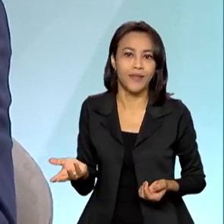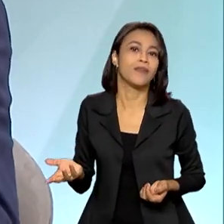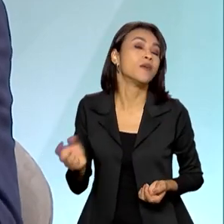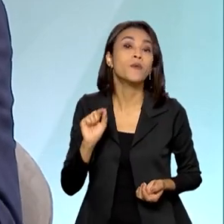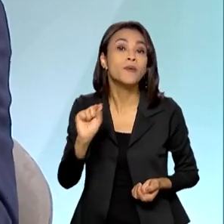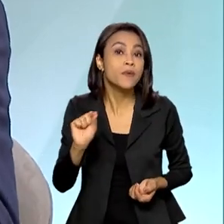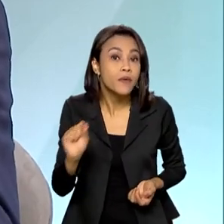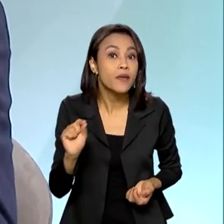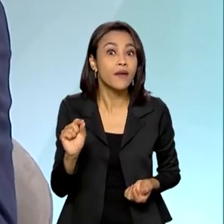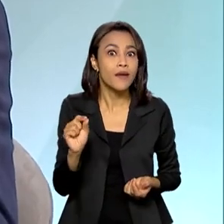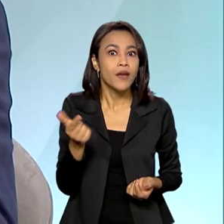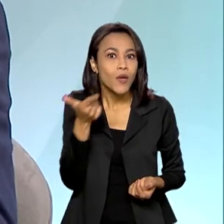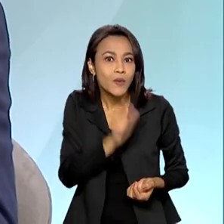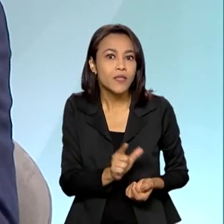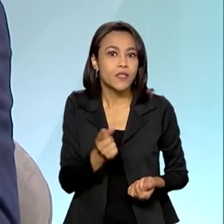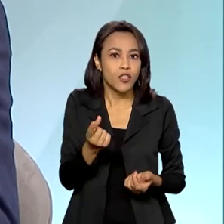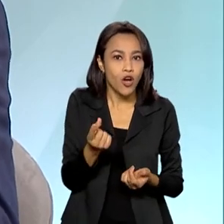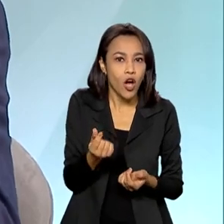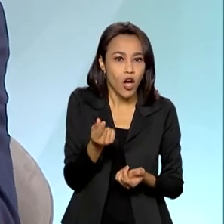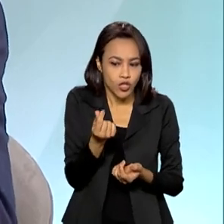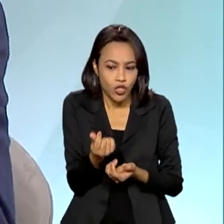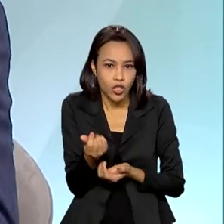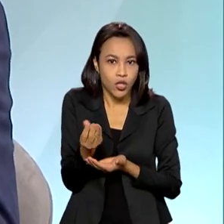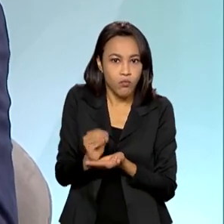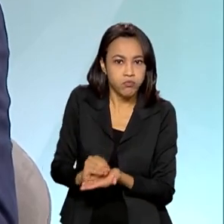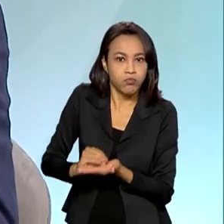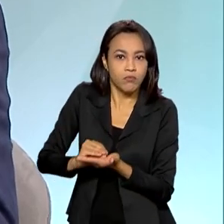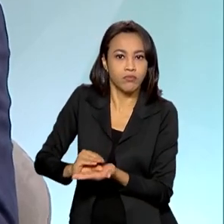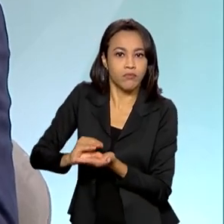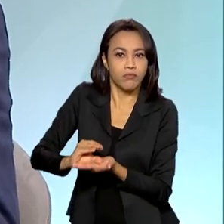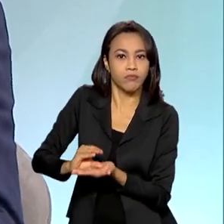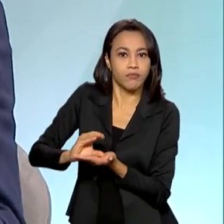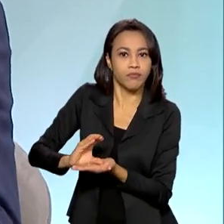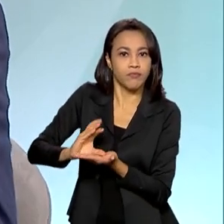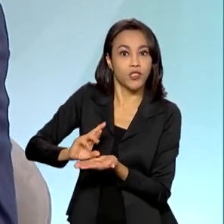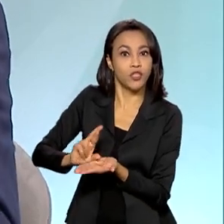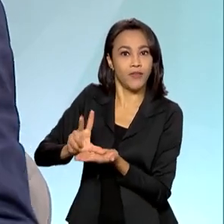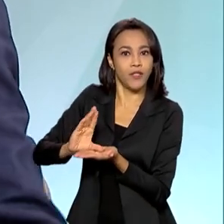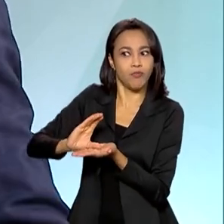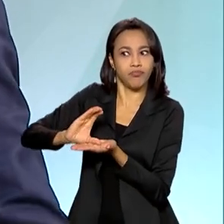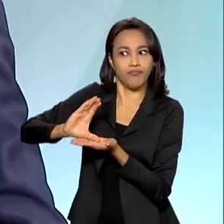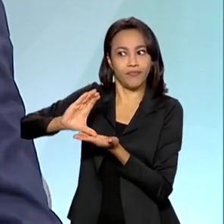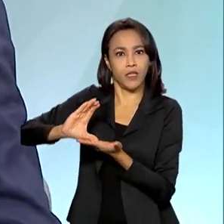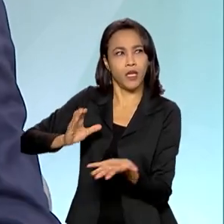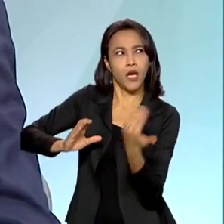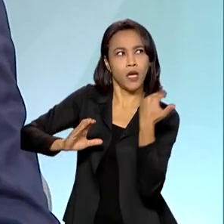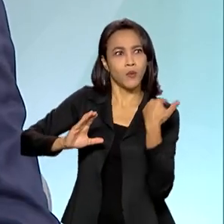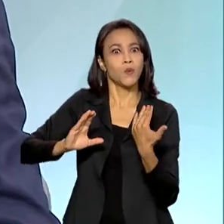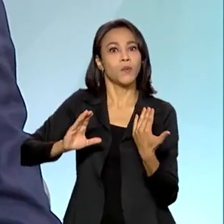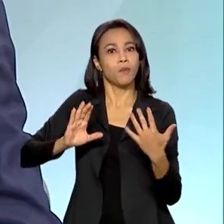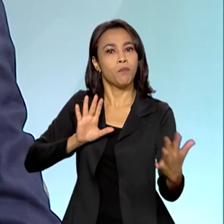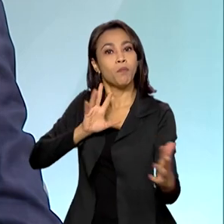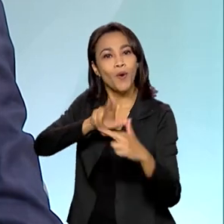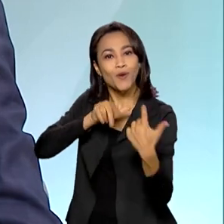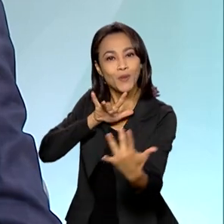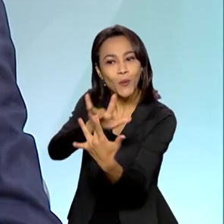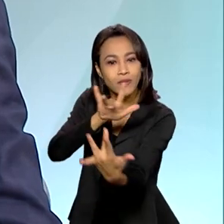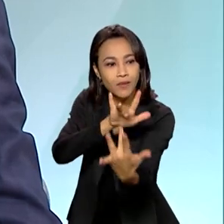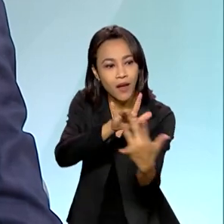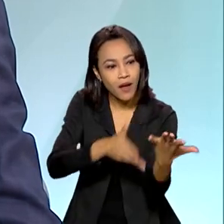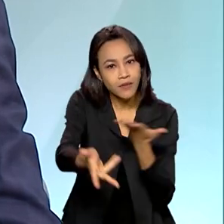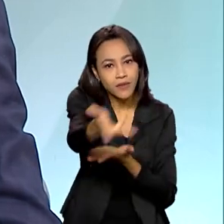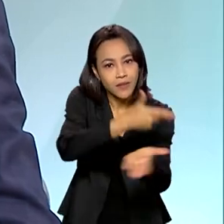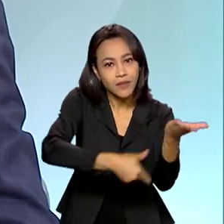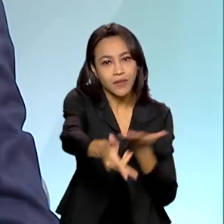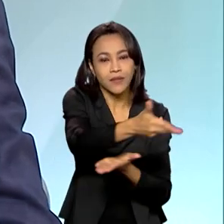Gerando isso uma receita diferente, uma receita que antes não vinha para o Banco do Brasil através dessa conexão entre os nossos clientes